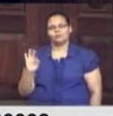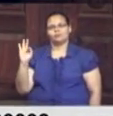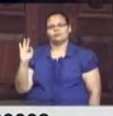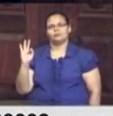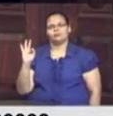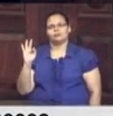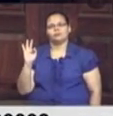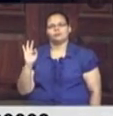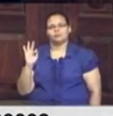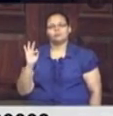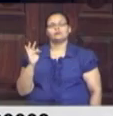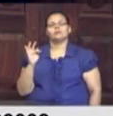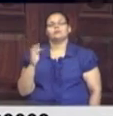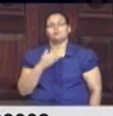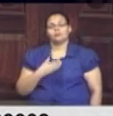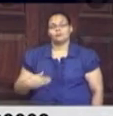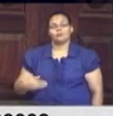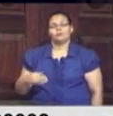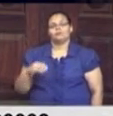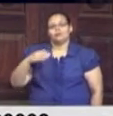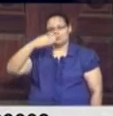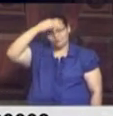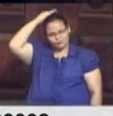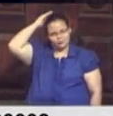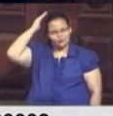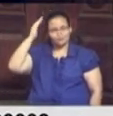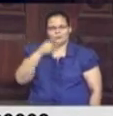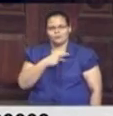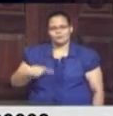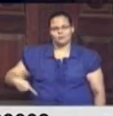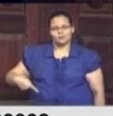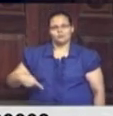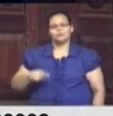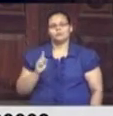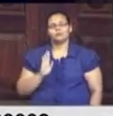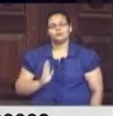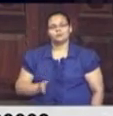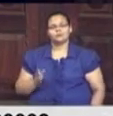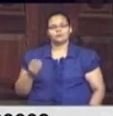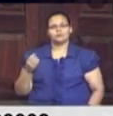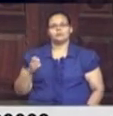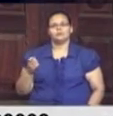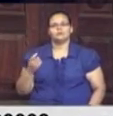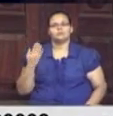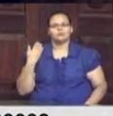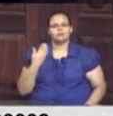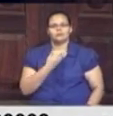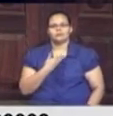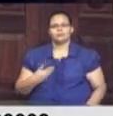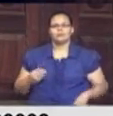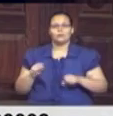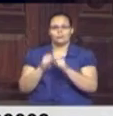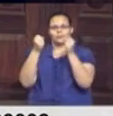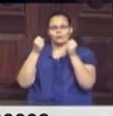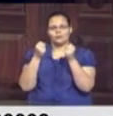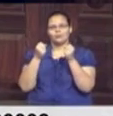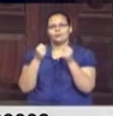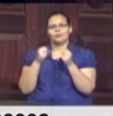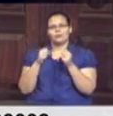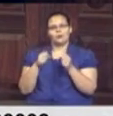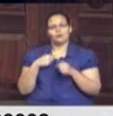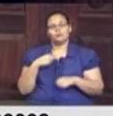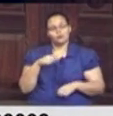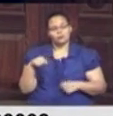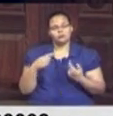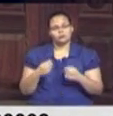todo poderoso do governo Michel Temer, que já foi governador desse Estado, e diga-se de passagem, quebrou também esse Estado, eles devem